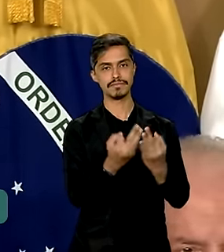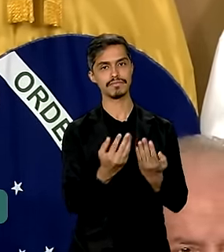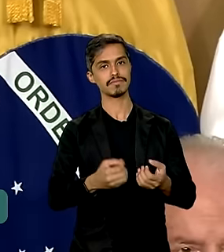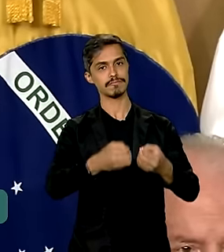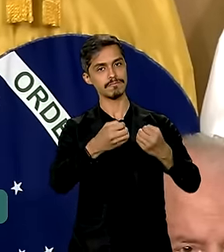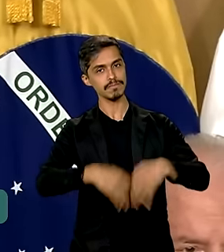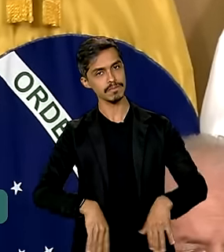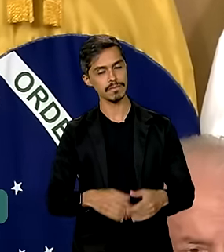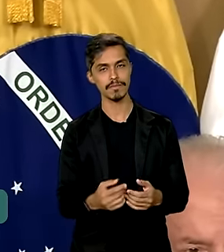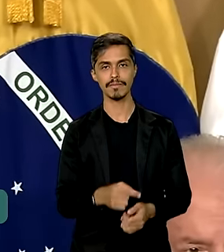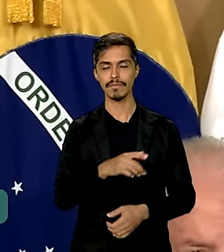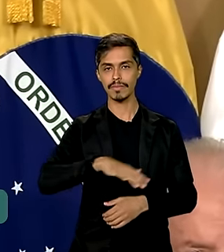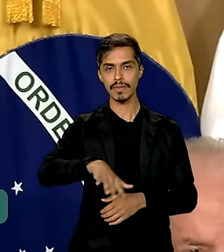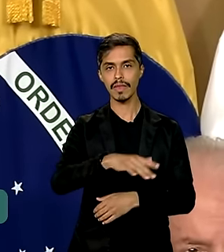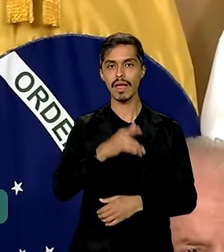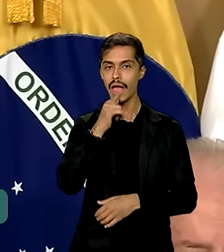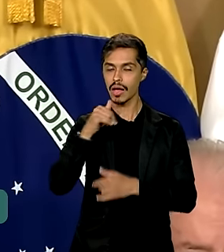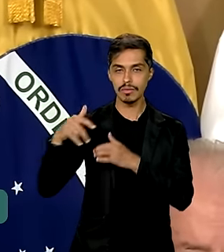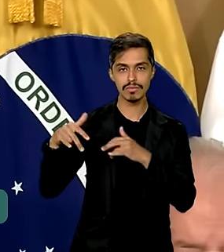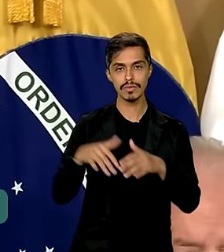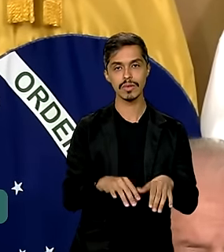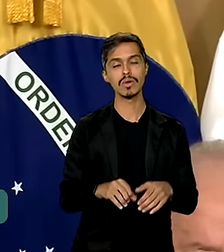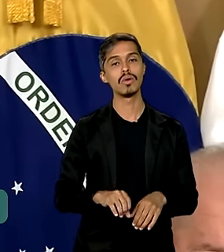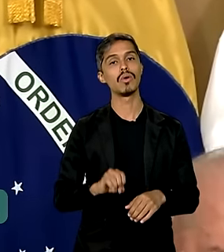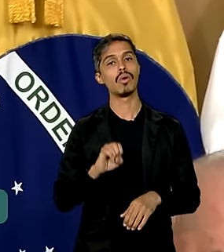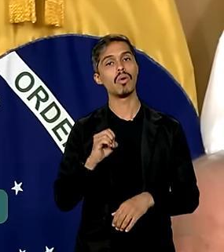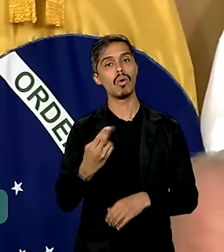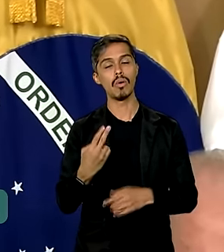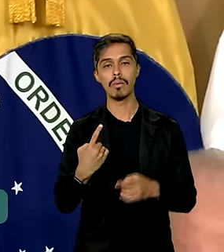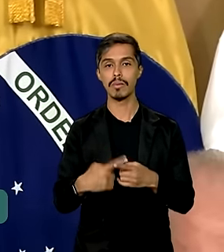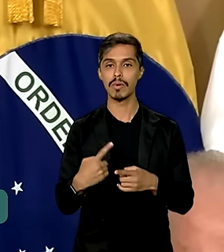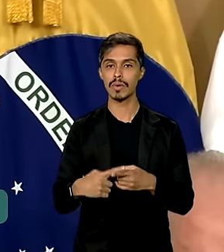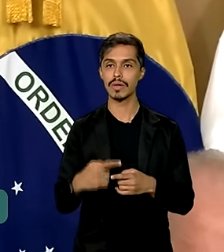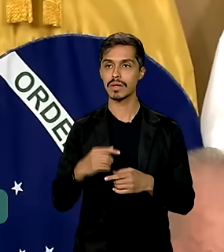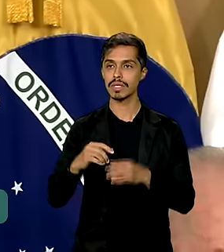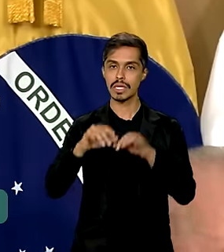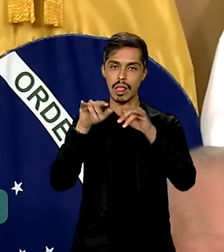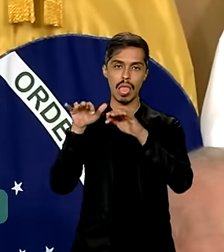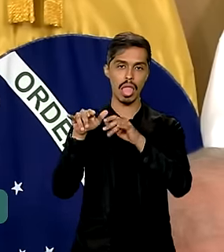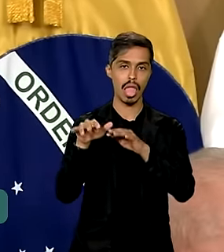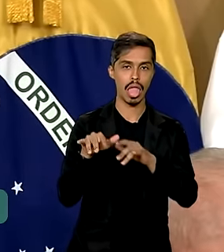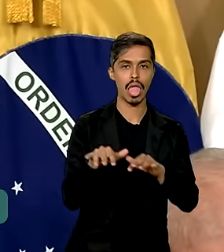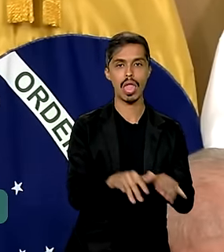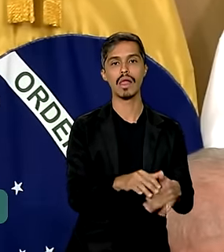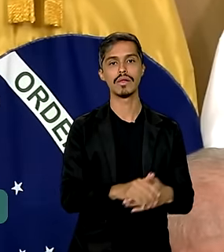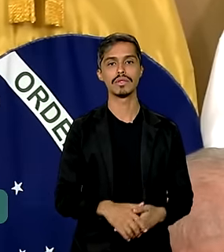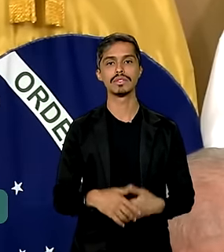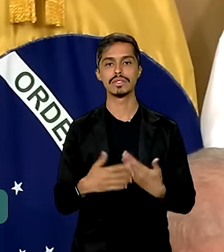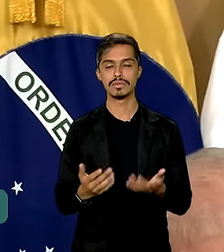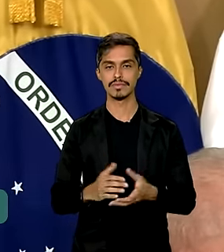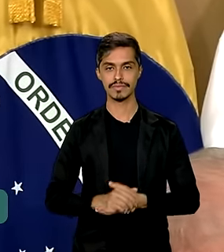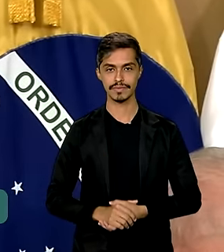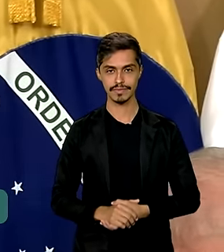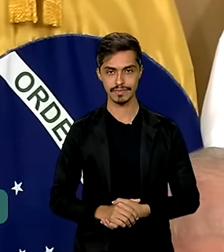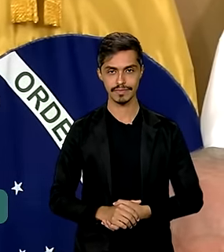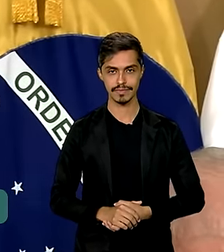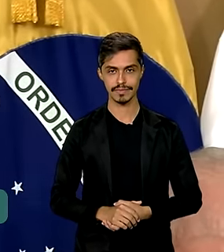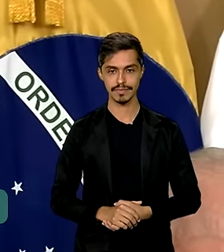foram atingidas pelo alagamento ou por deslizamentos que ficaram desabrigadas ou desalojadas.